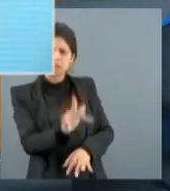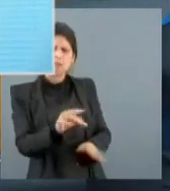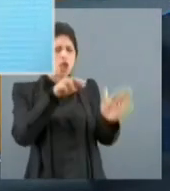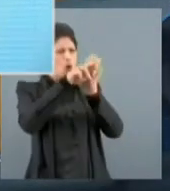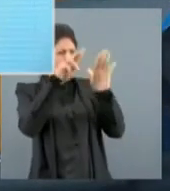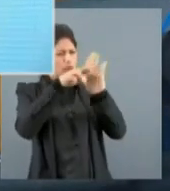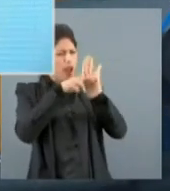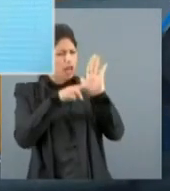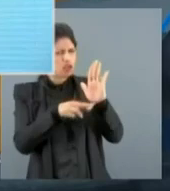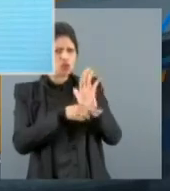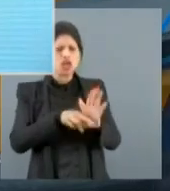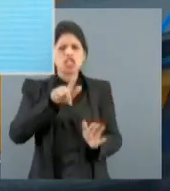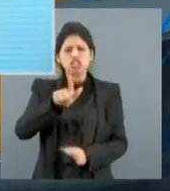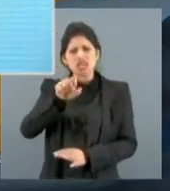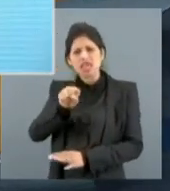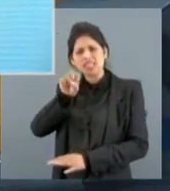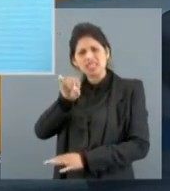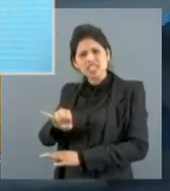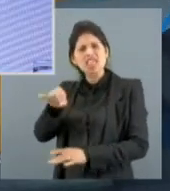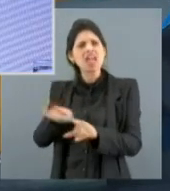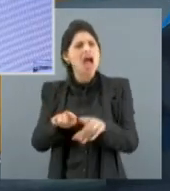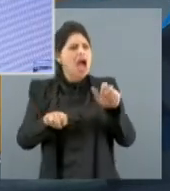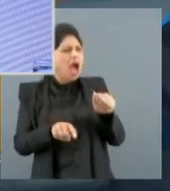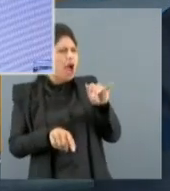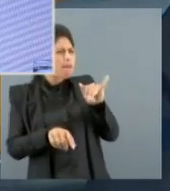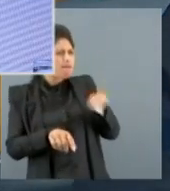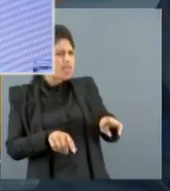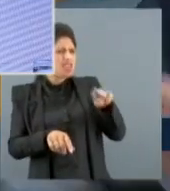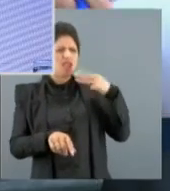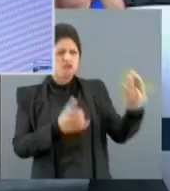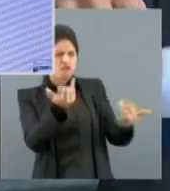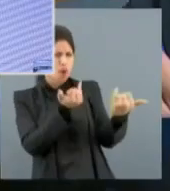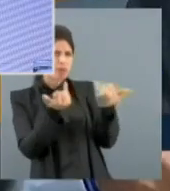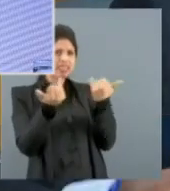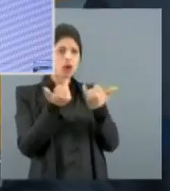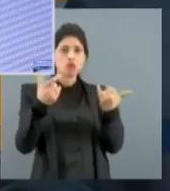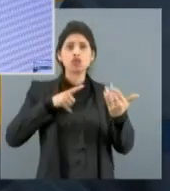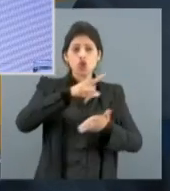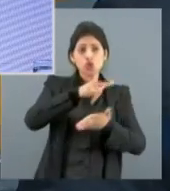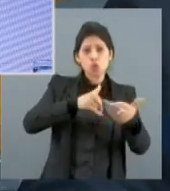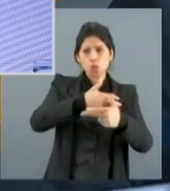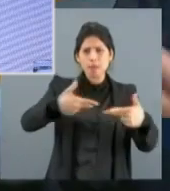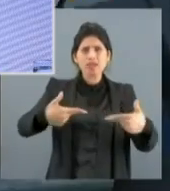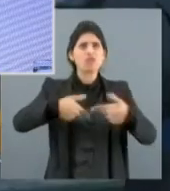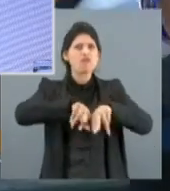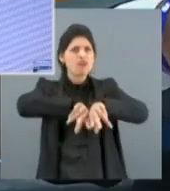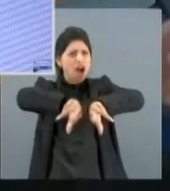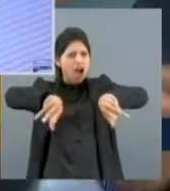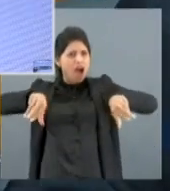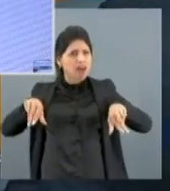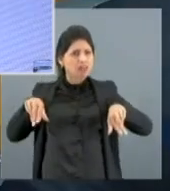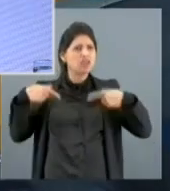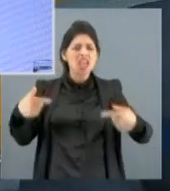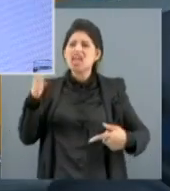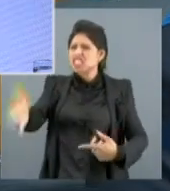e também daqueles que são aliados de Jair Bolsonaro em Alangane? Eu acredito que o senador Flávio Bolsonaro faz um